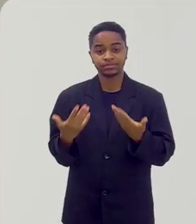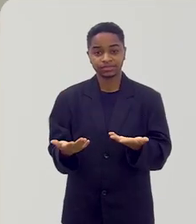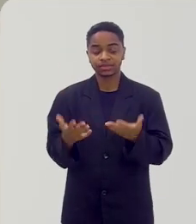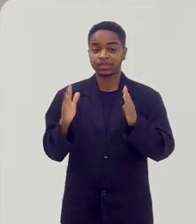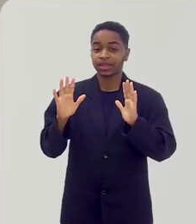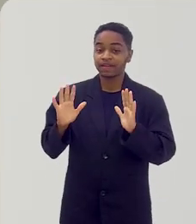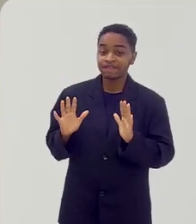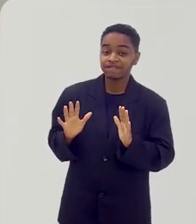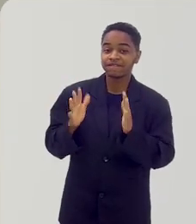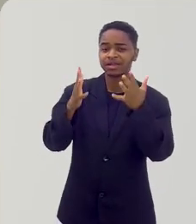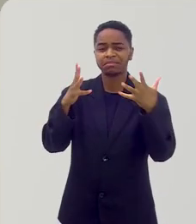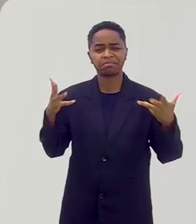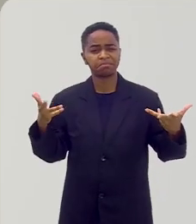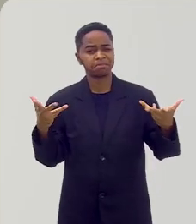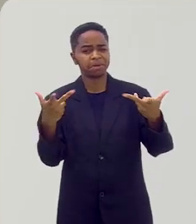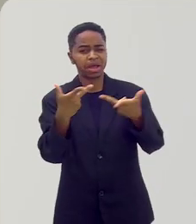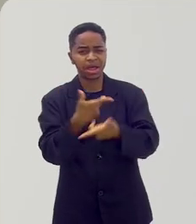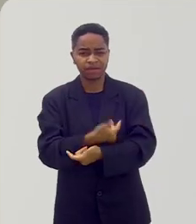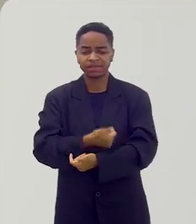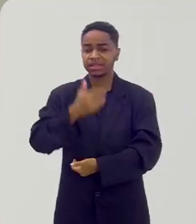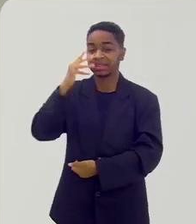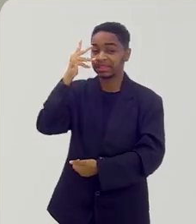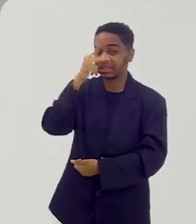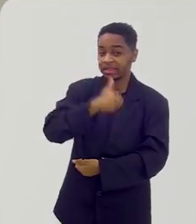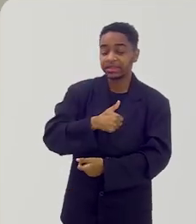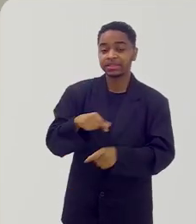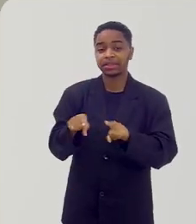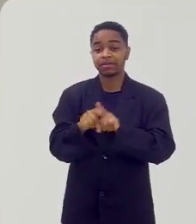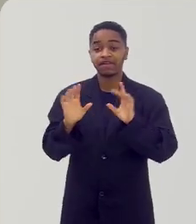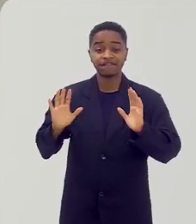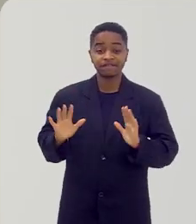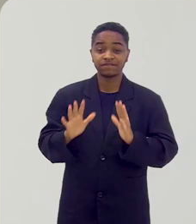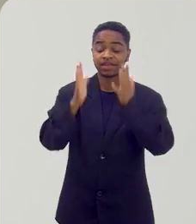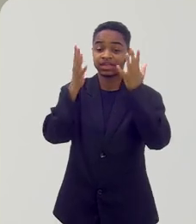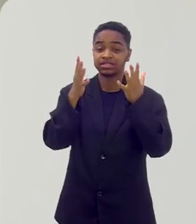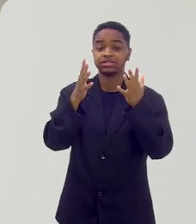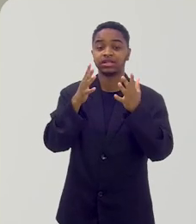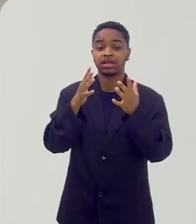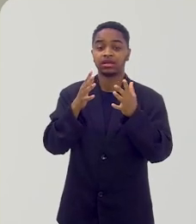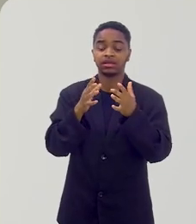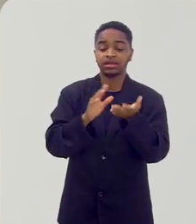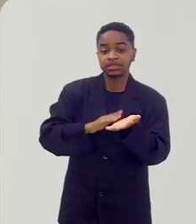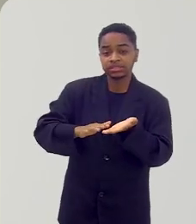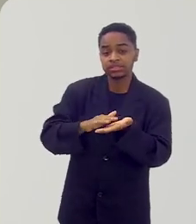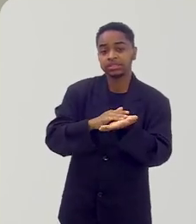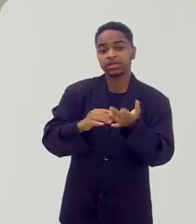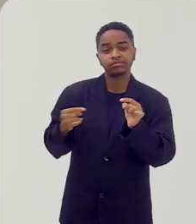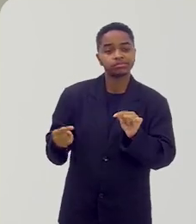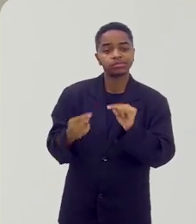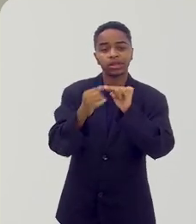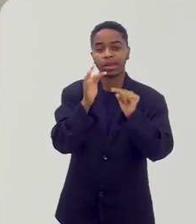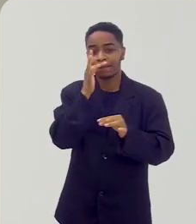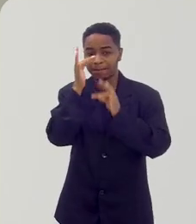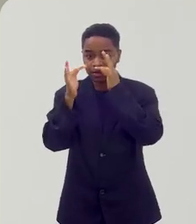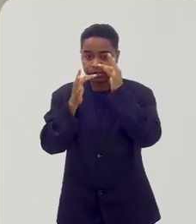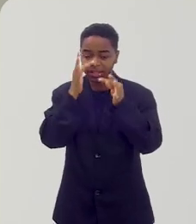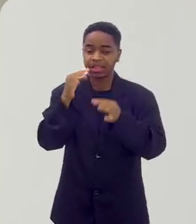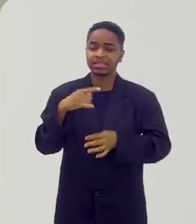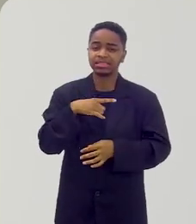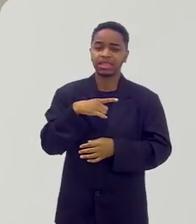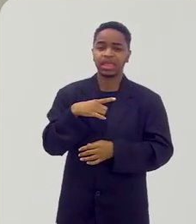E foi uma festa linda, maravilhosa. Festa cigana da primavera. Com grandes